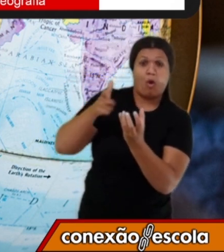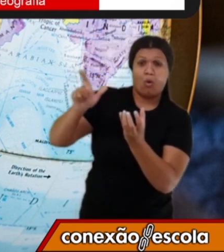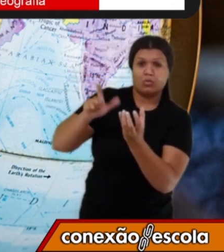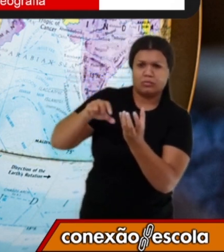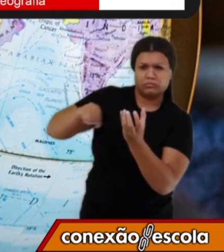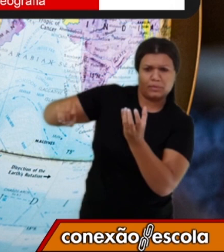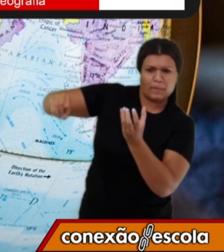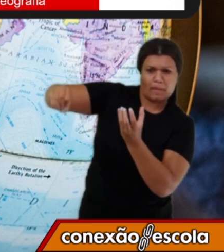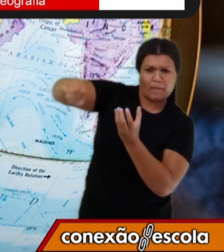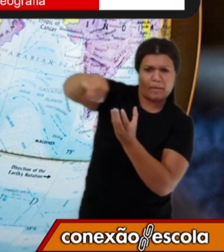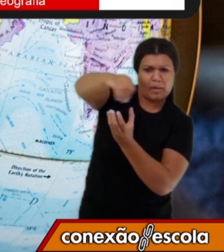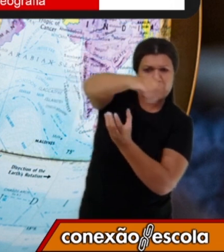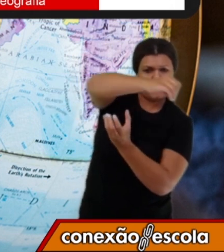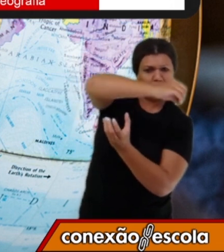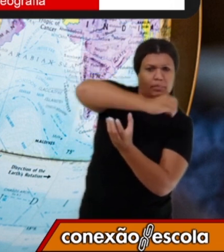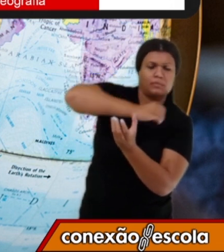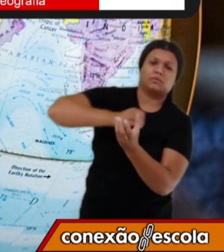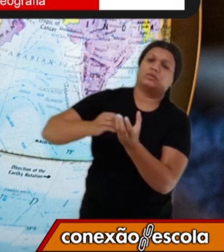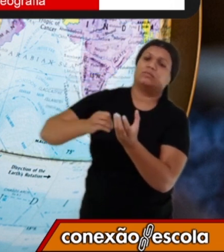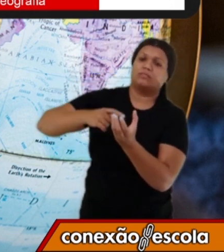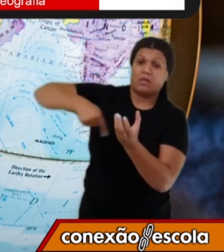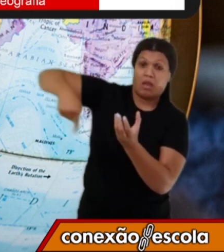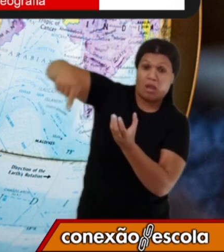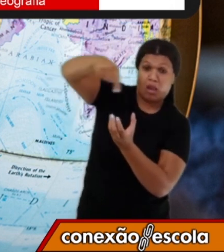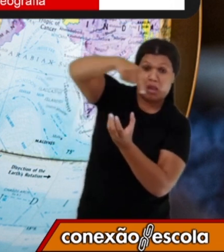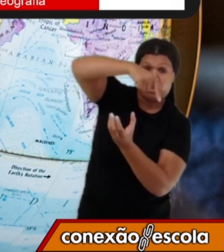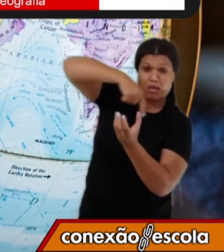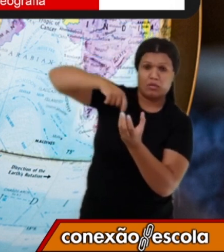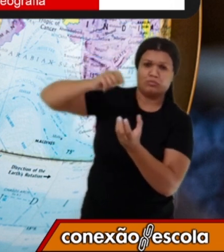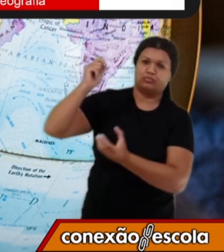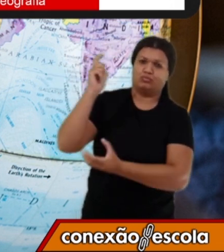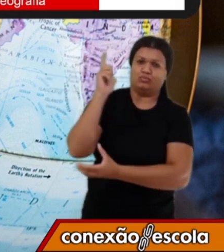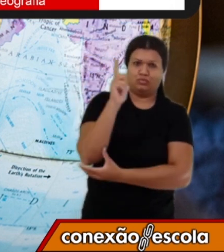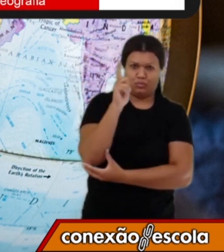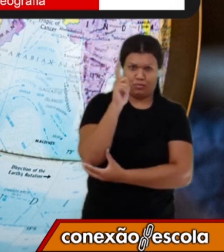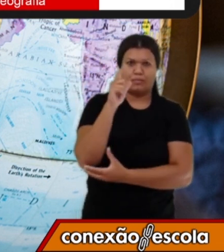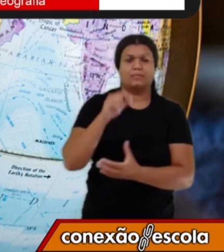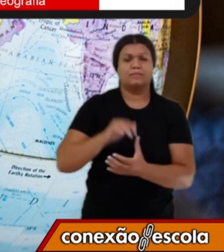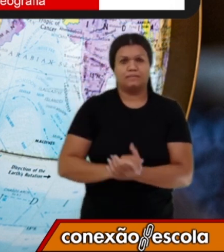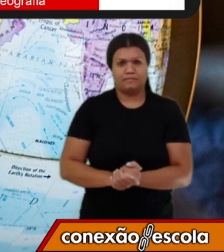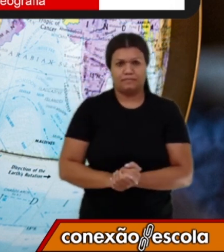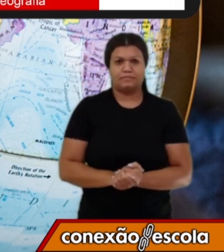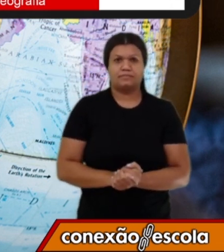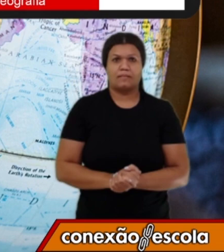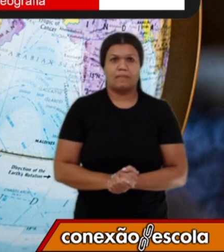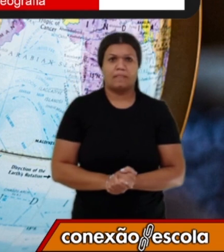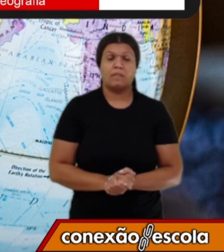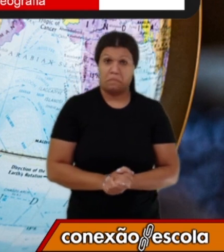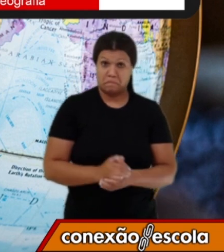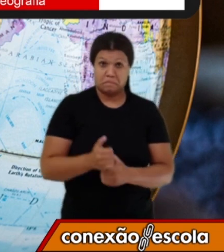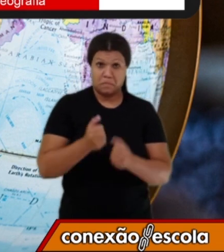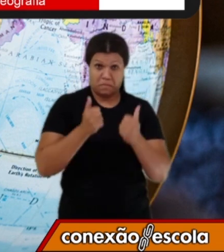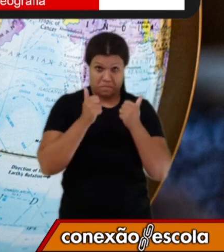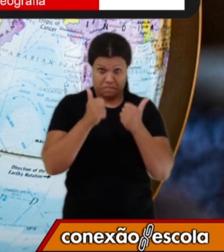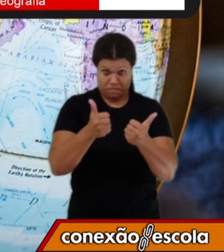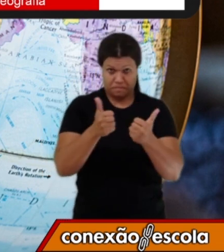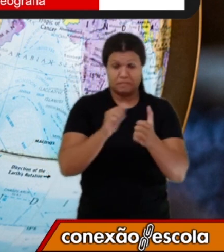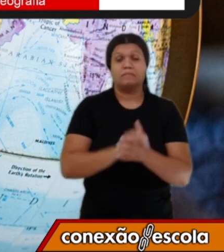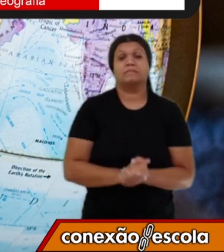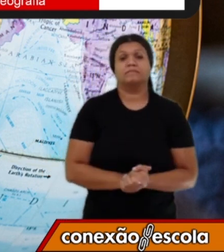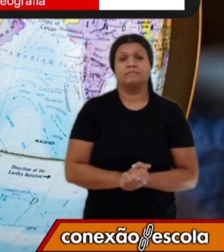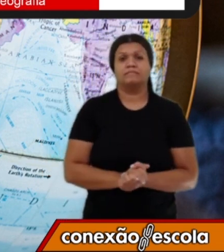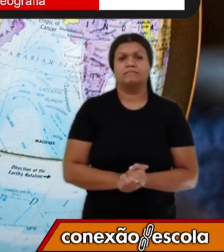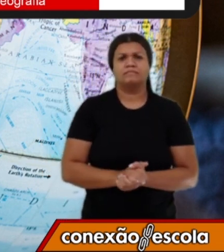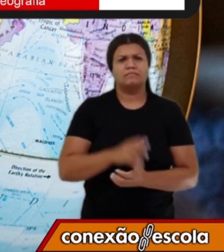orbitando ao redor do nosso astro principal, que é o Sol. Tudo bem? Olha só.